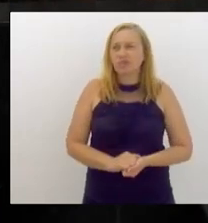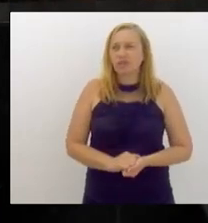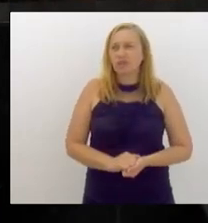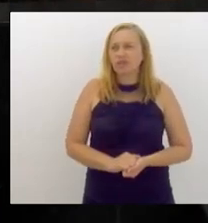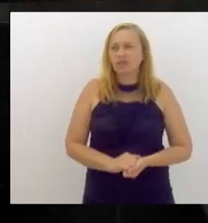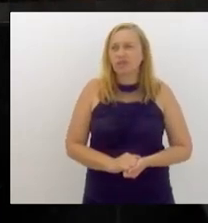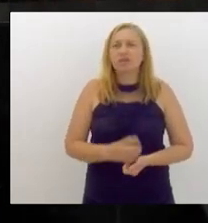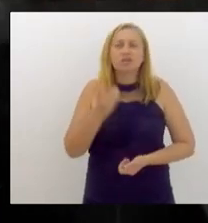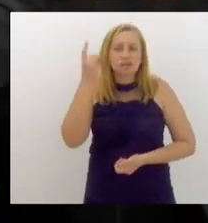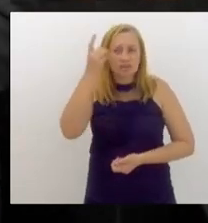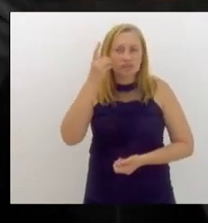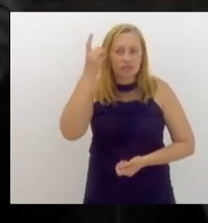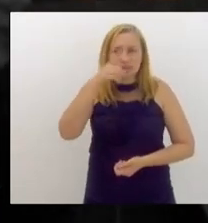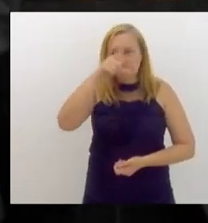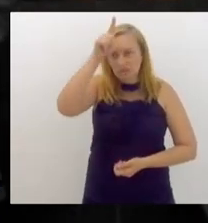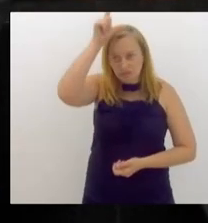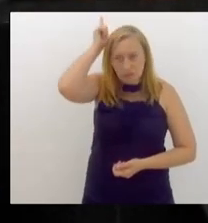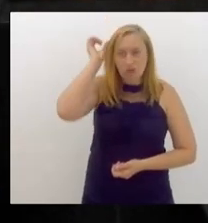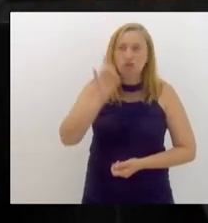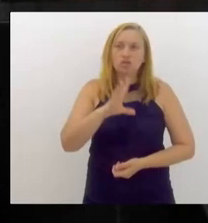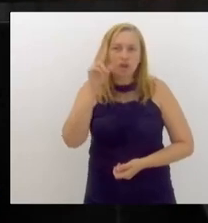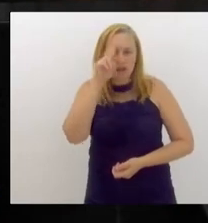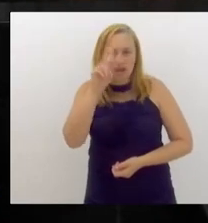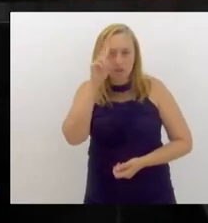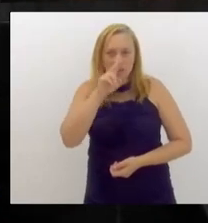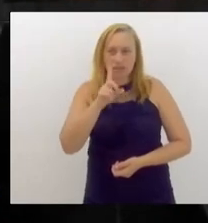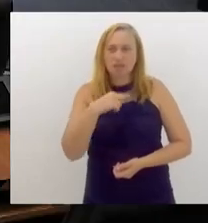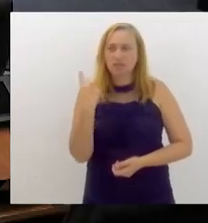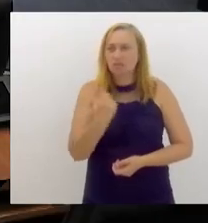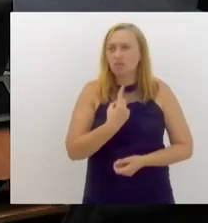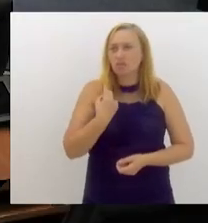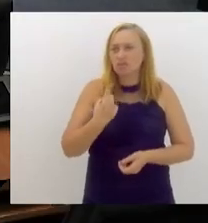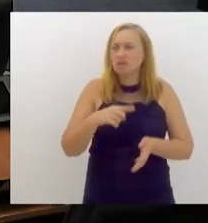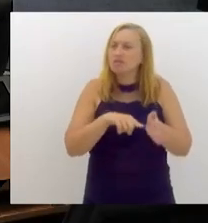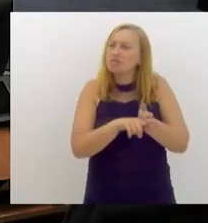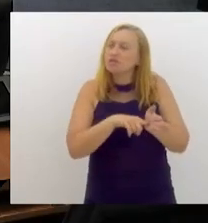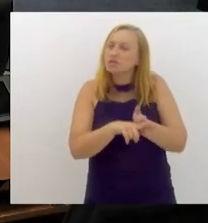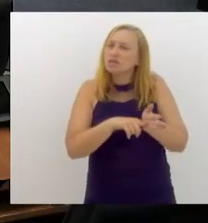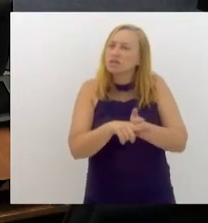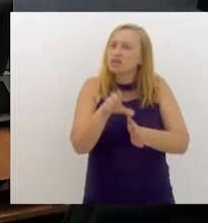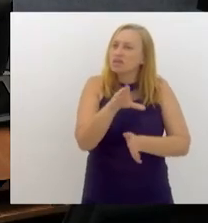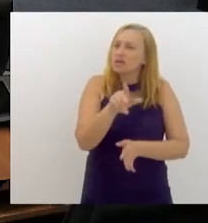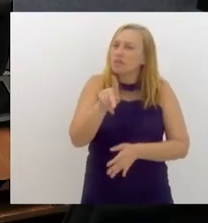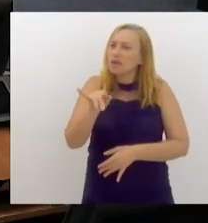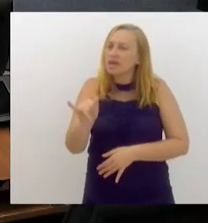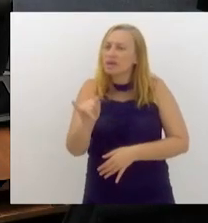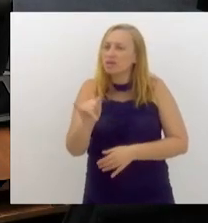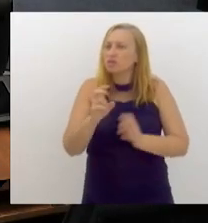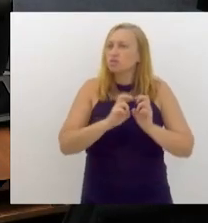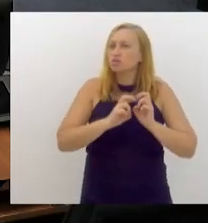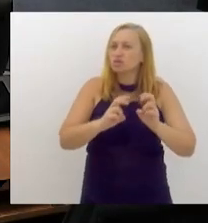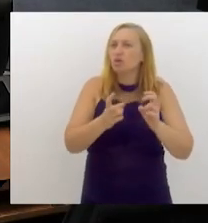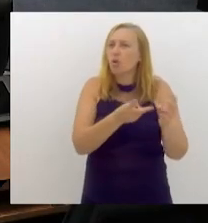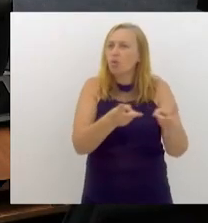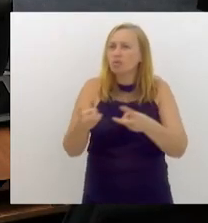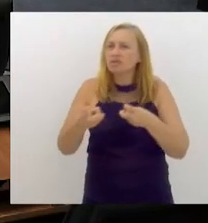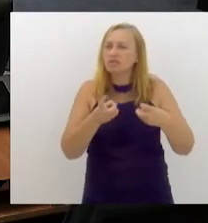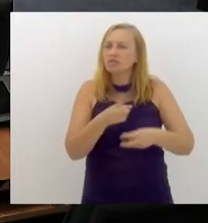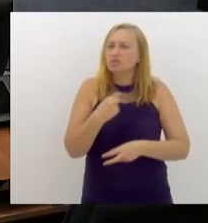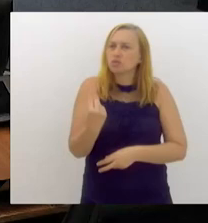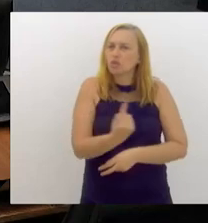Deputado Luz Paulo, só lembrando as nossas vistorias durante a CPI dos trens, nós observamos